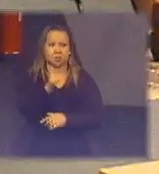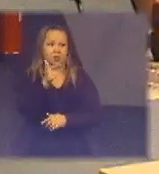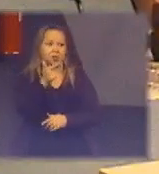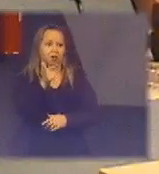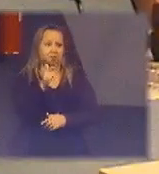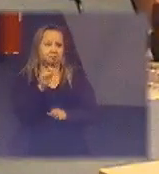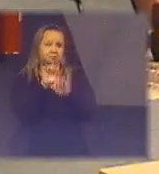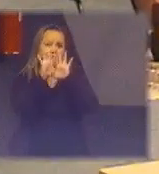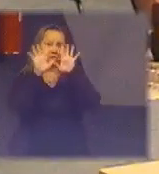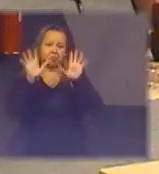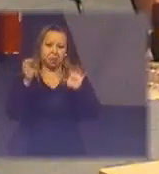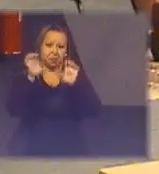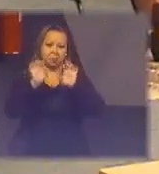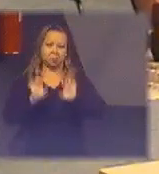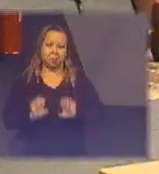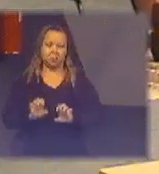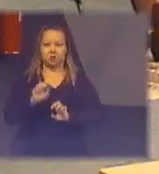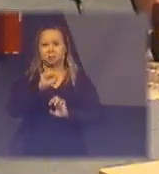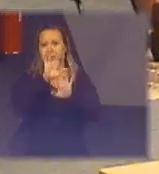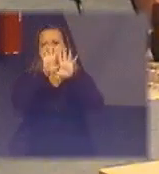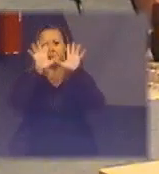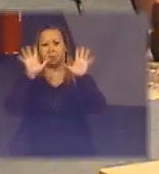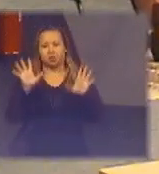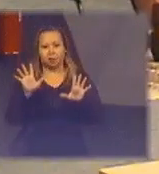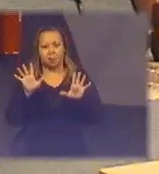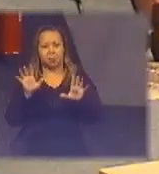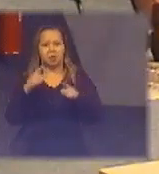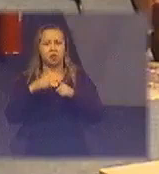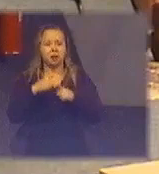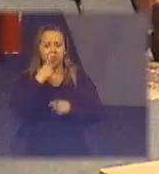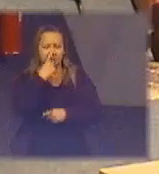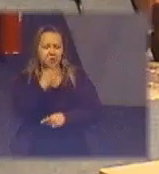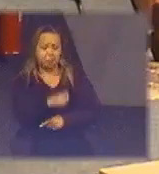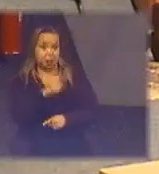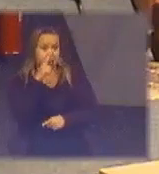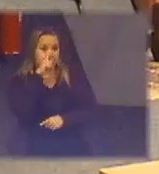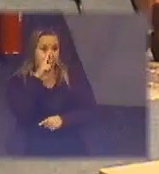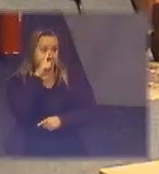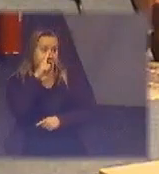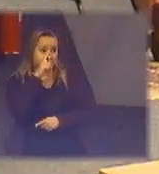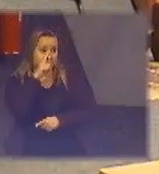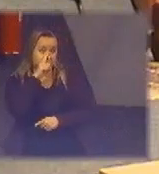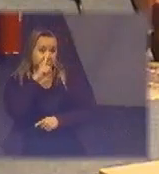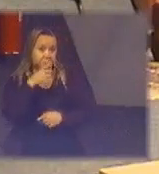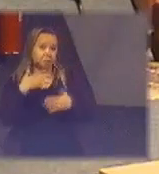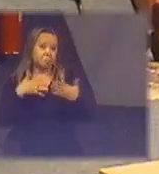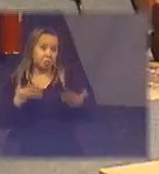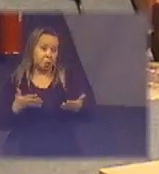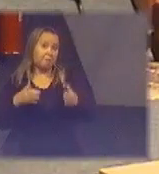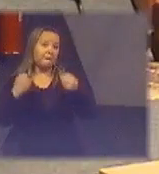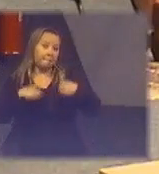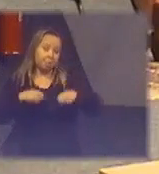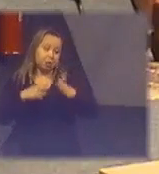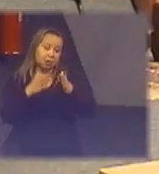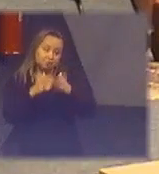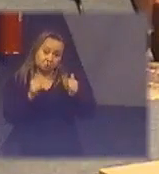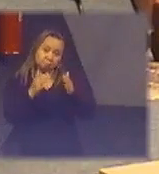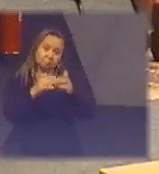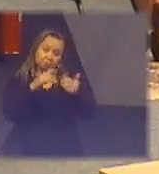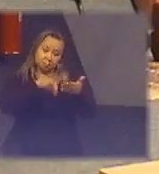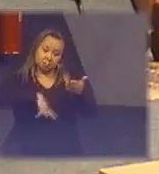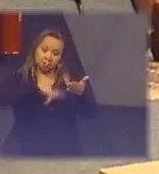por que sendo encarado como resíduo perigoso implica em você licenciar o ponto onde você